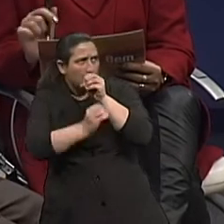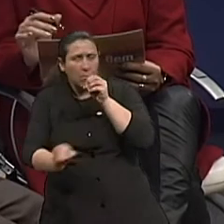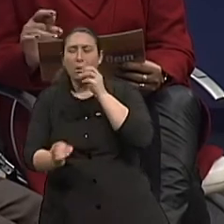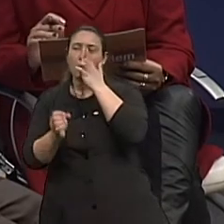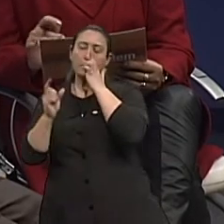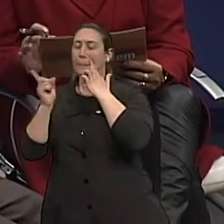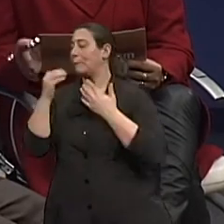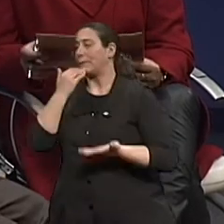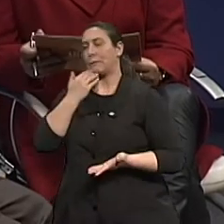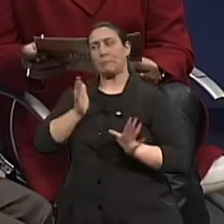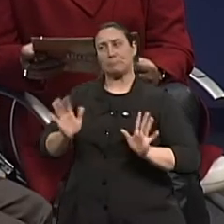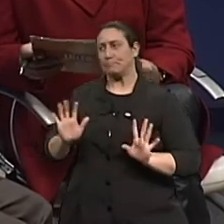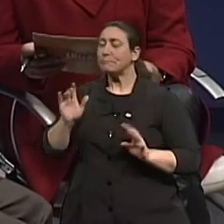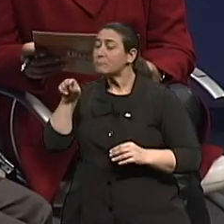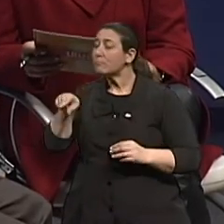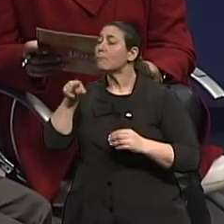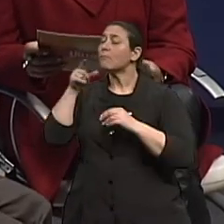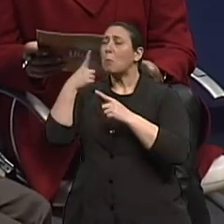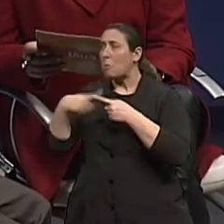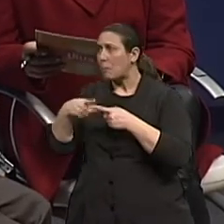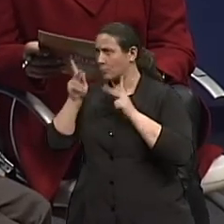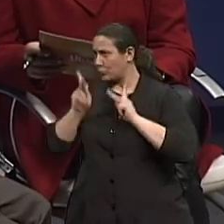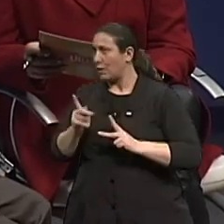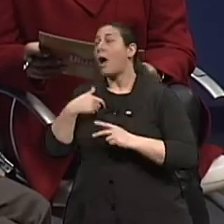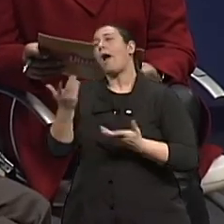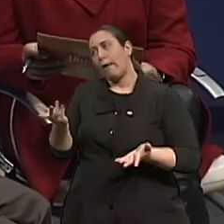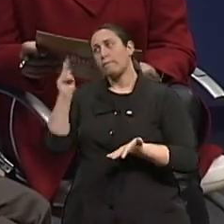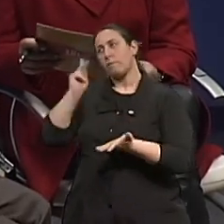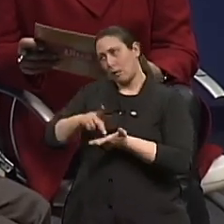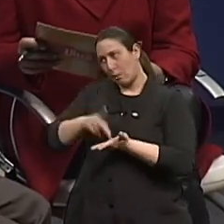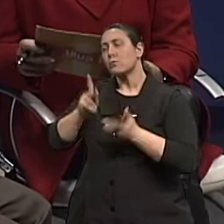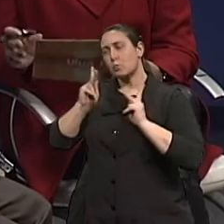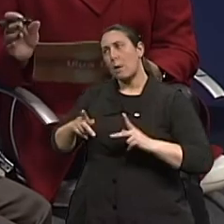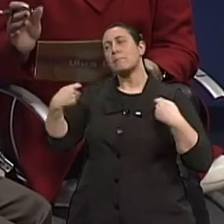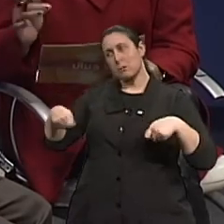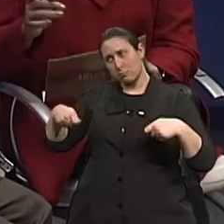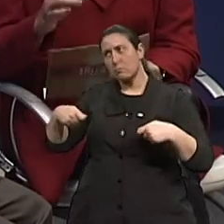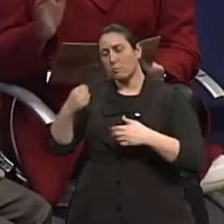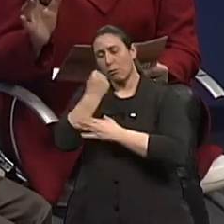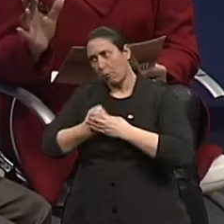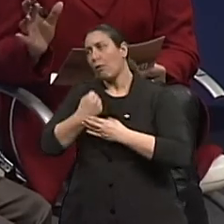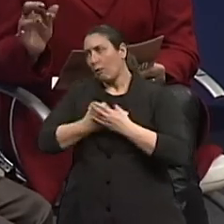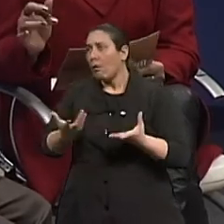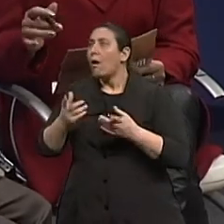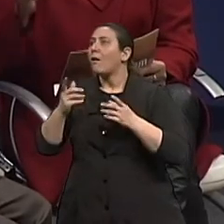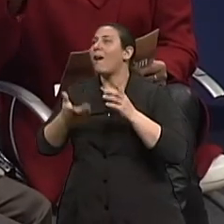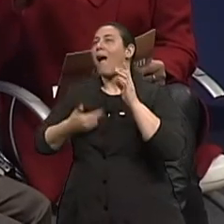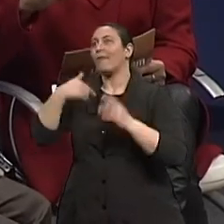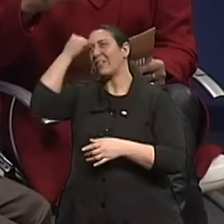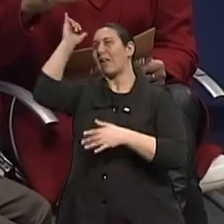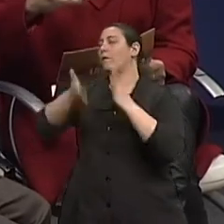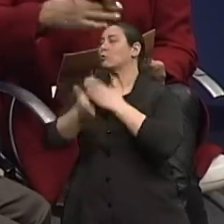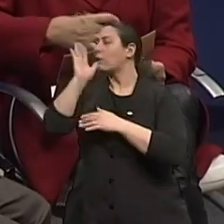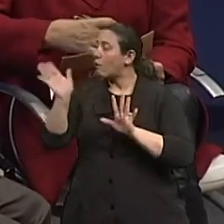com o câncer de intestino? Não. Não, isso aí não... As pessoas não devem de viajar por causa... É, tá. Para prevenir câncer de intestino. Exatamente. E